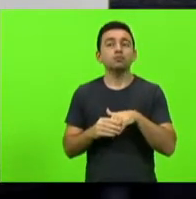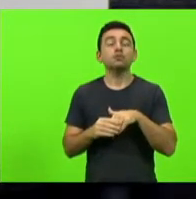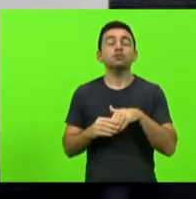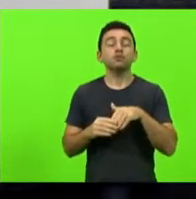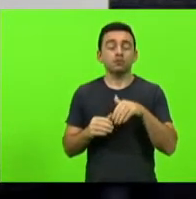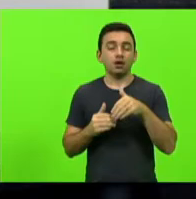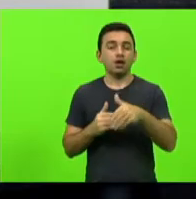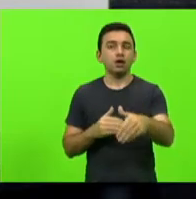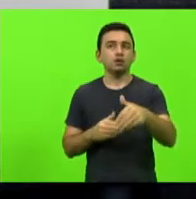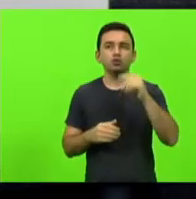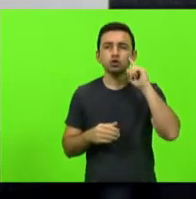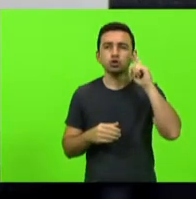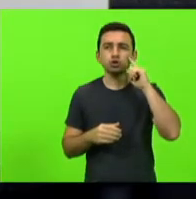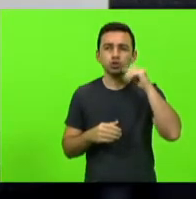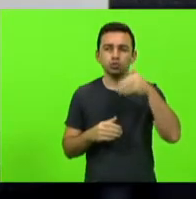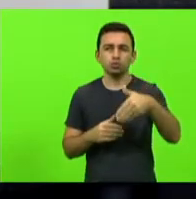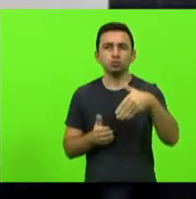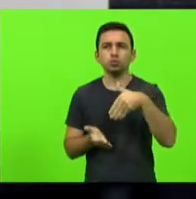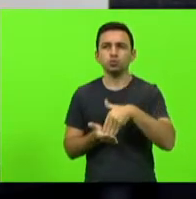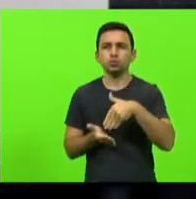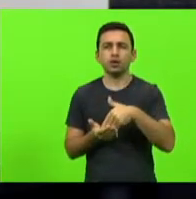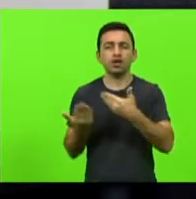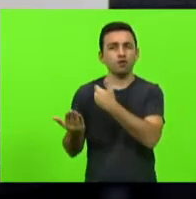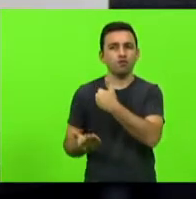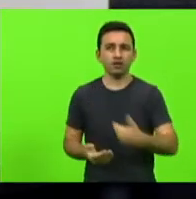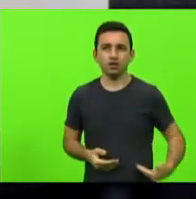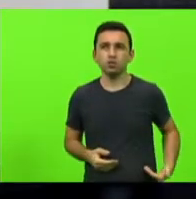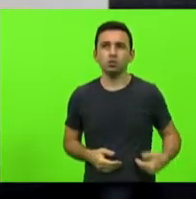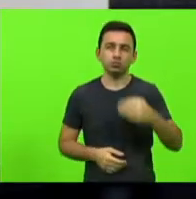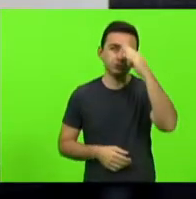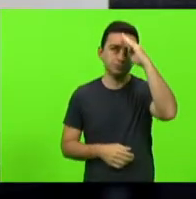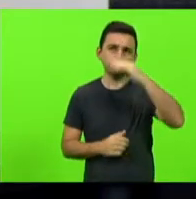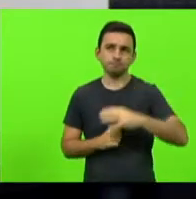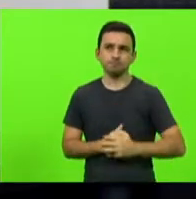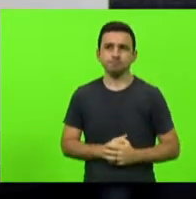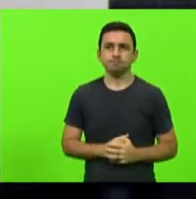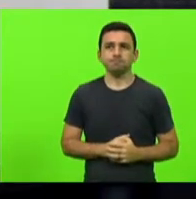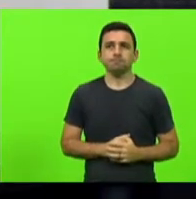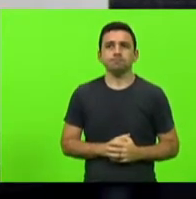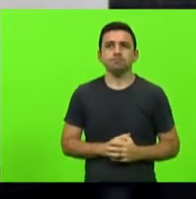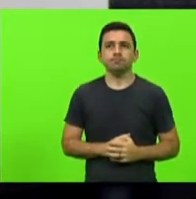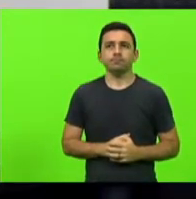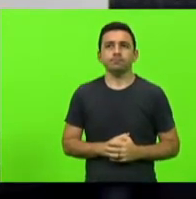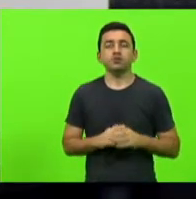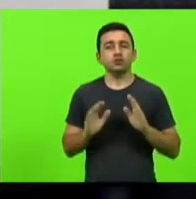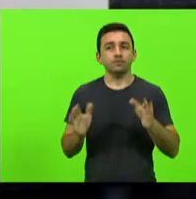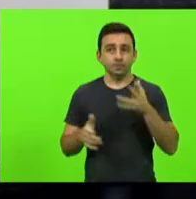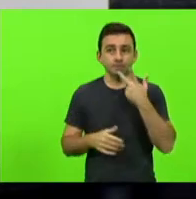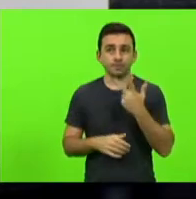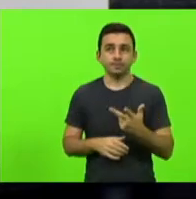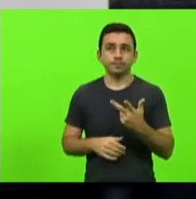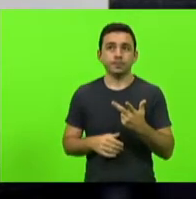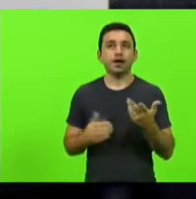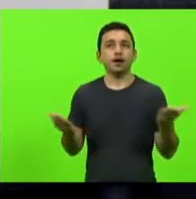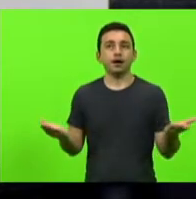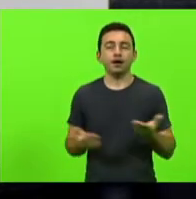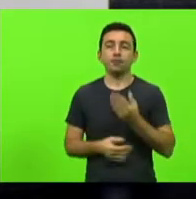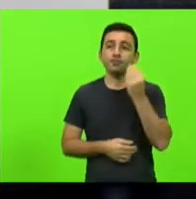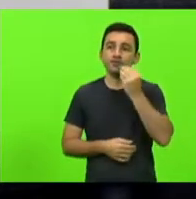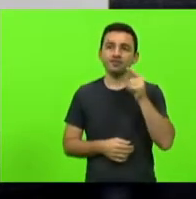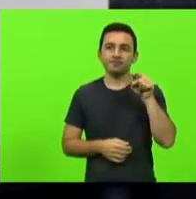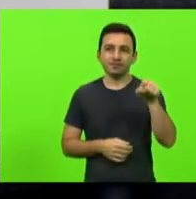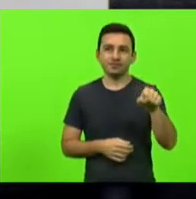desse desastre que é o governador Carlos Moisés o governo Carlos Moisés dito isso aproveitando a intervenção de vossa